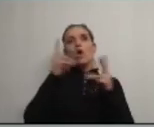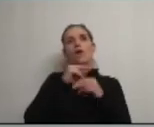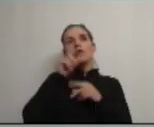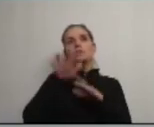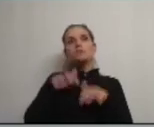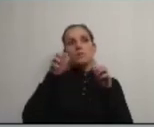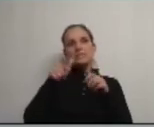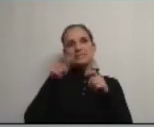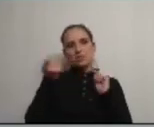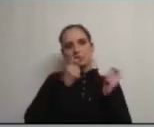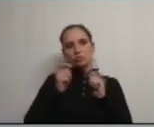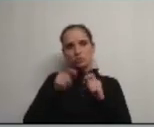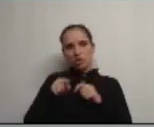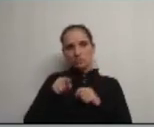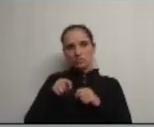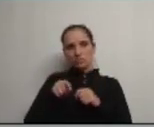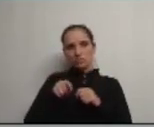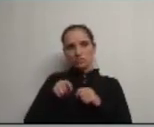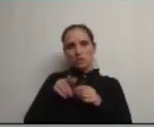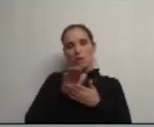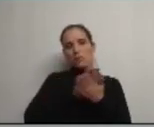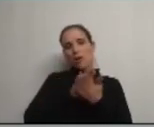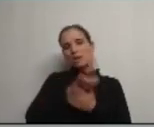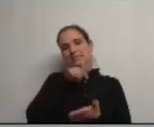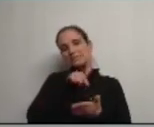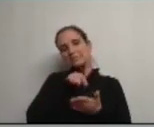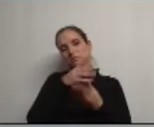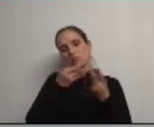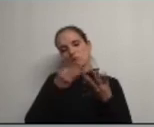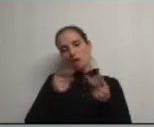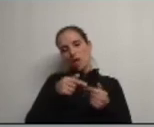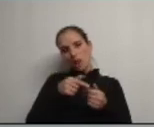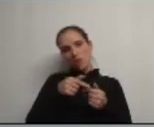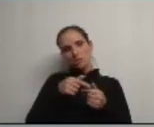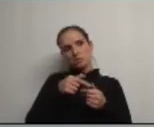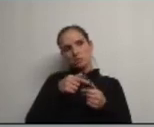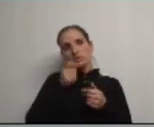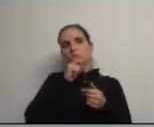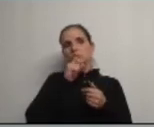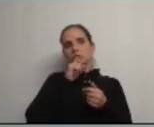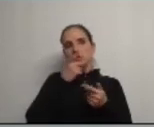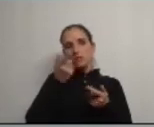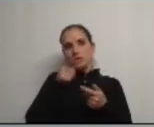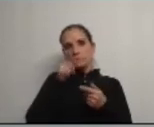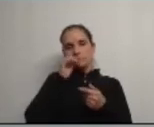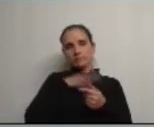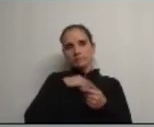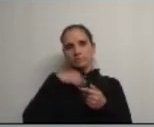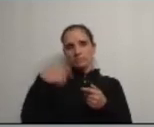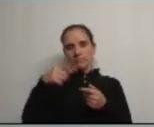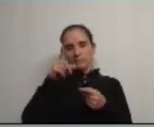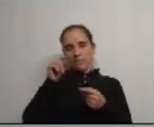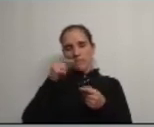esta discussão já com base na documentação e se calhar também o Sr. Presidente estando mais